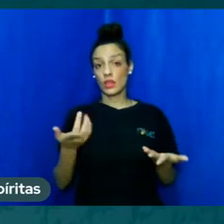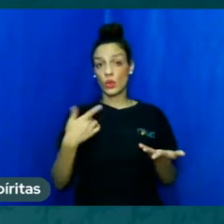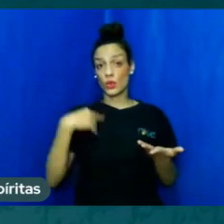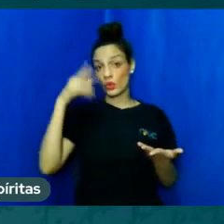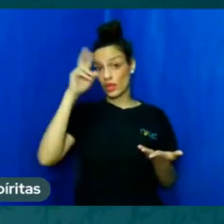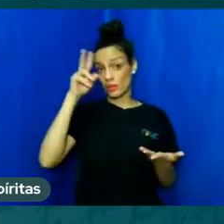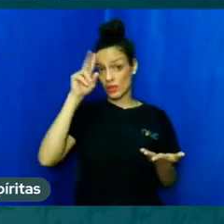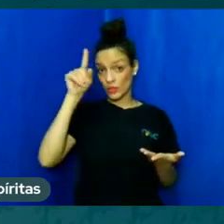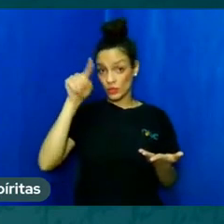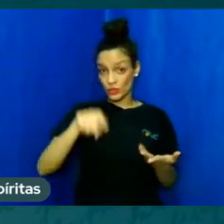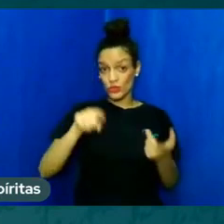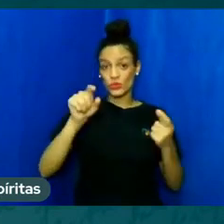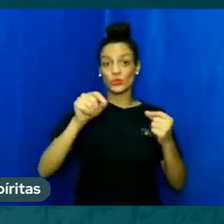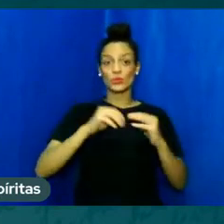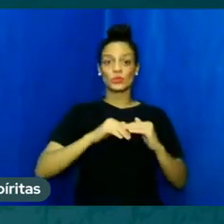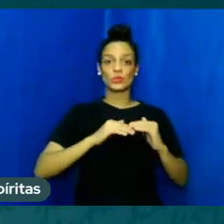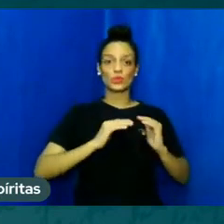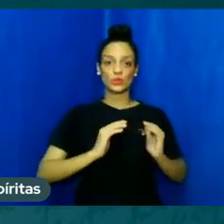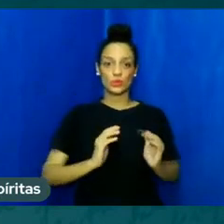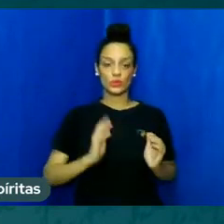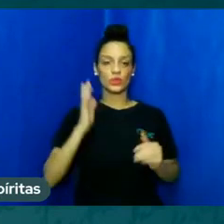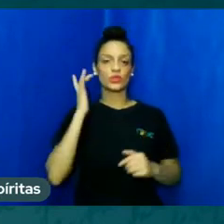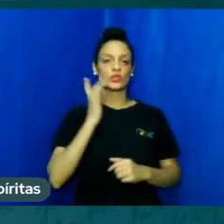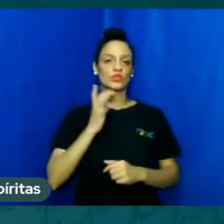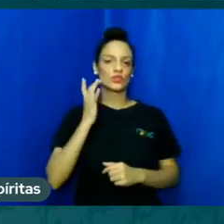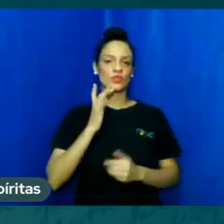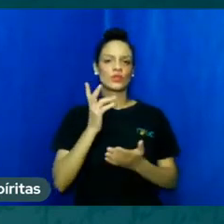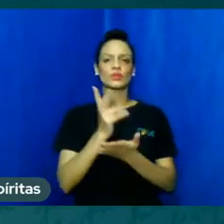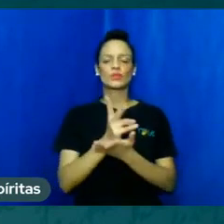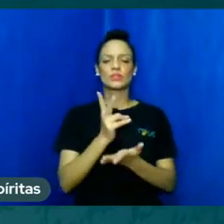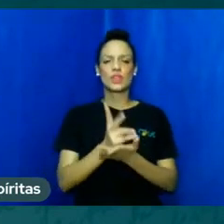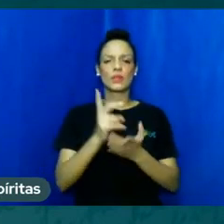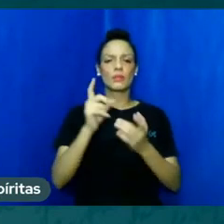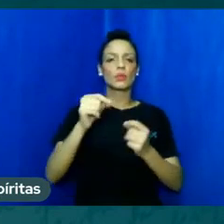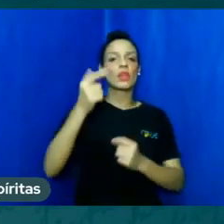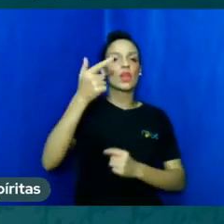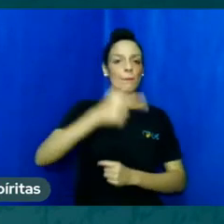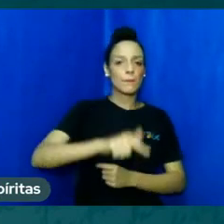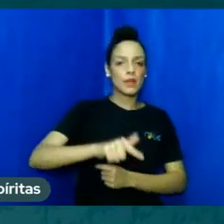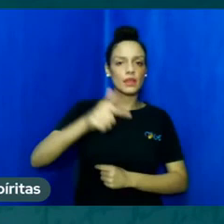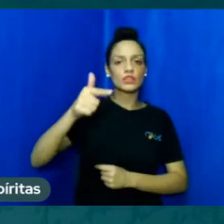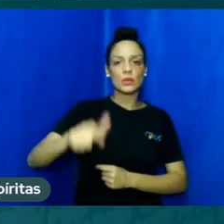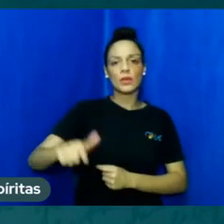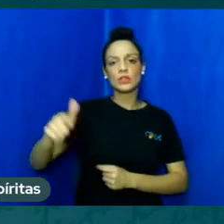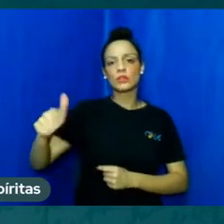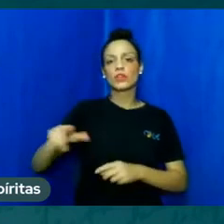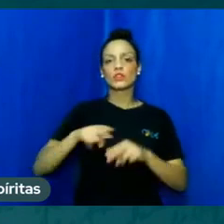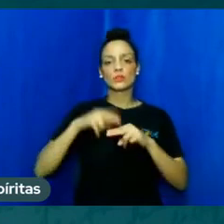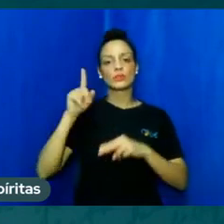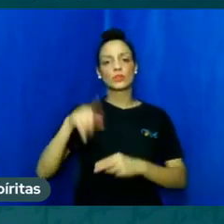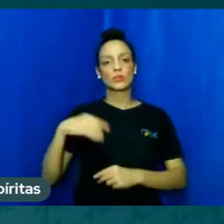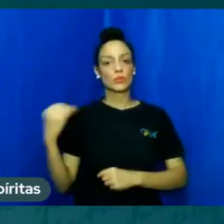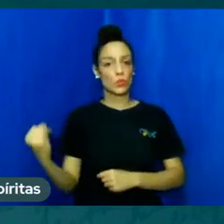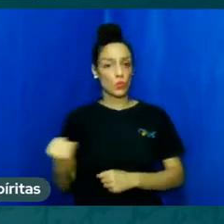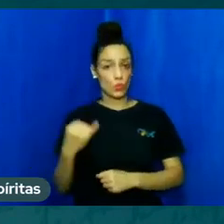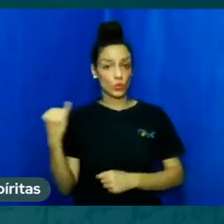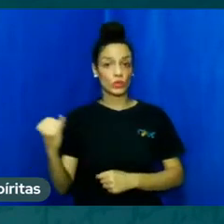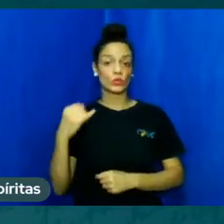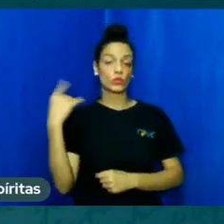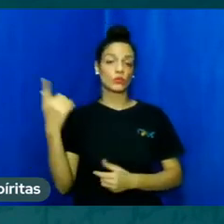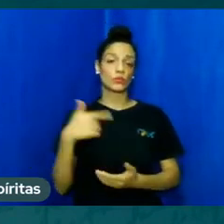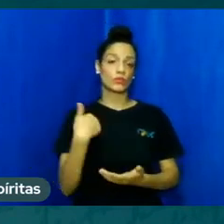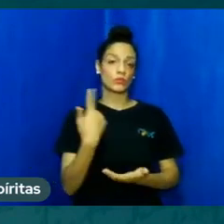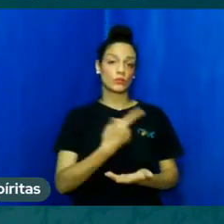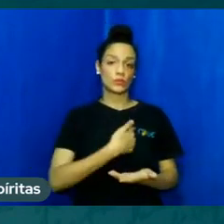que Divaldo gosta de ficar sempre repetindo porque ela é fundamental para nós entendermos inclusive